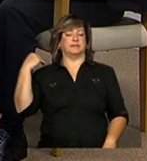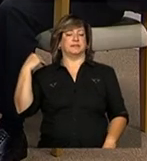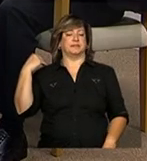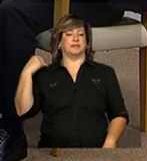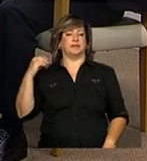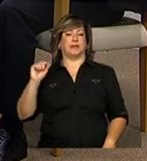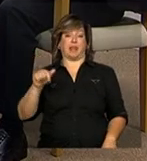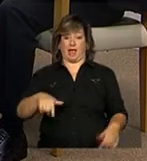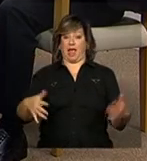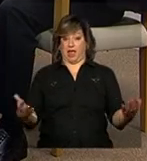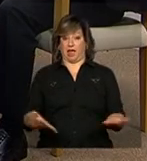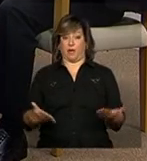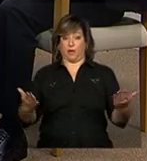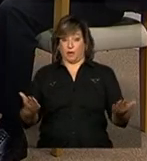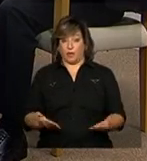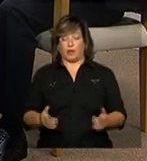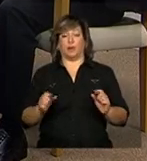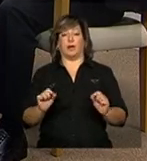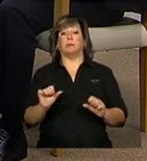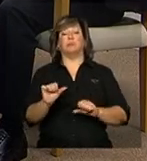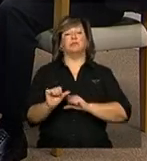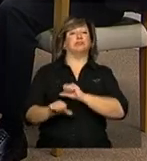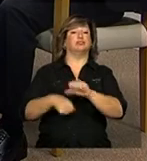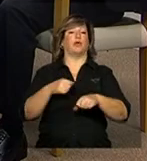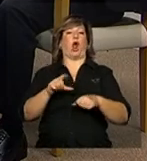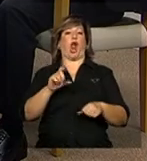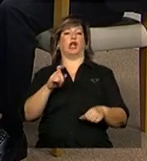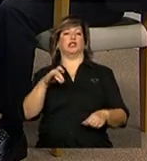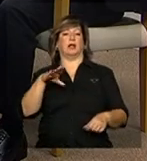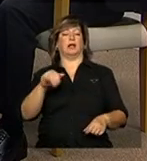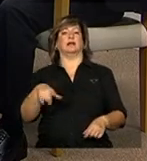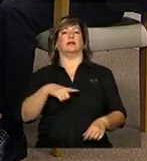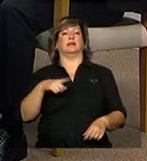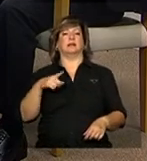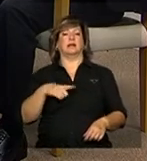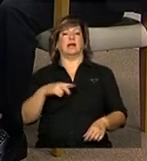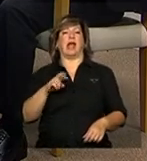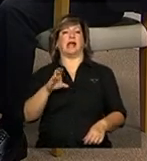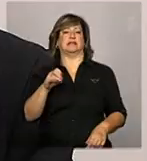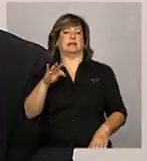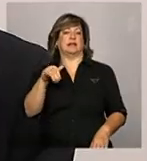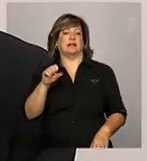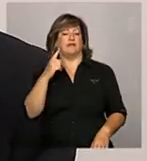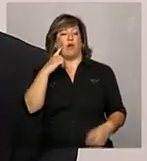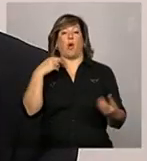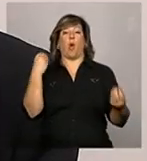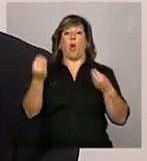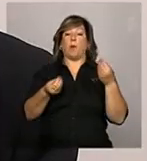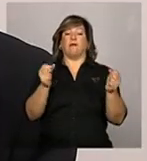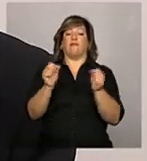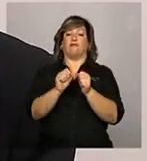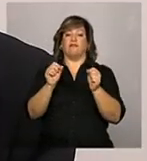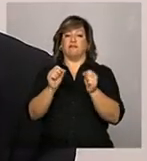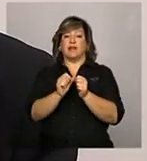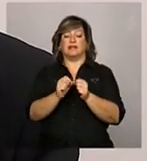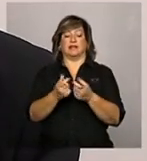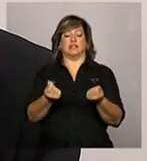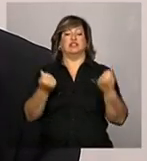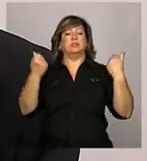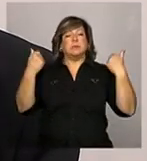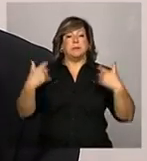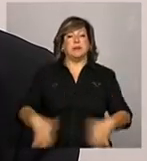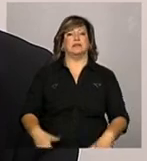Dessa vez, mudou-se a lógica de contabilização das receitas e também de como é feita essa contabilização das despesas.